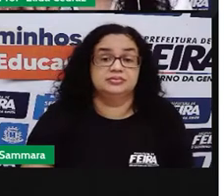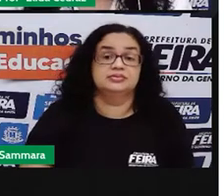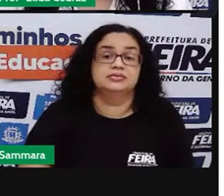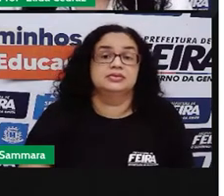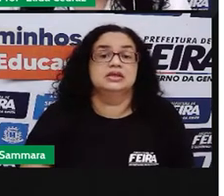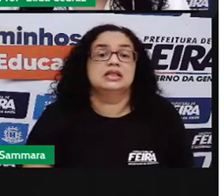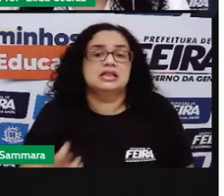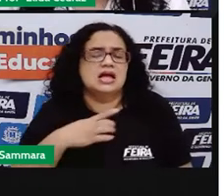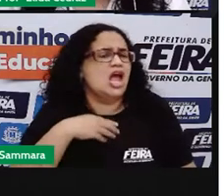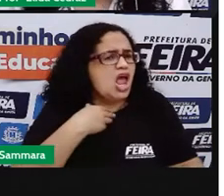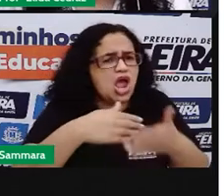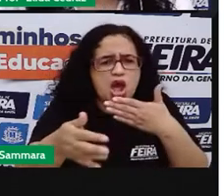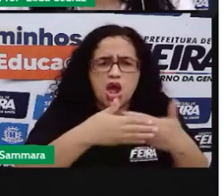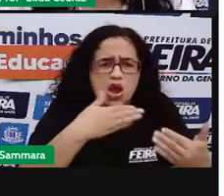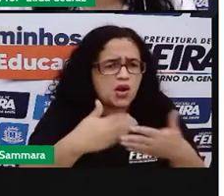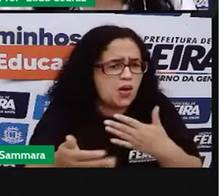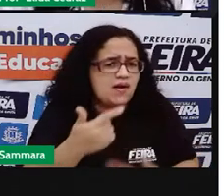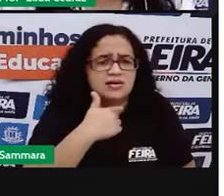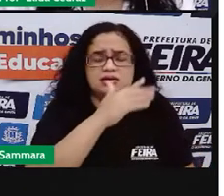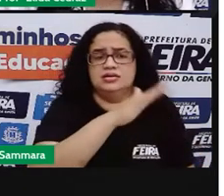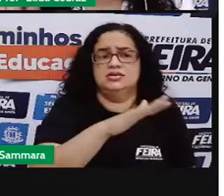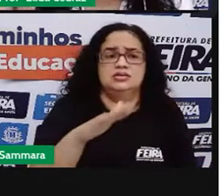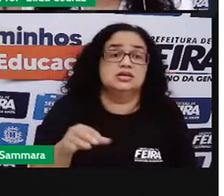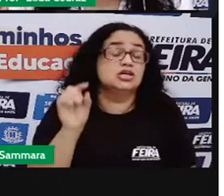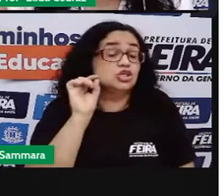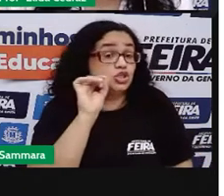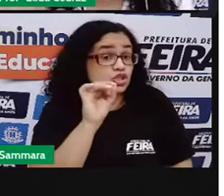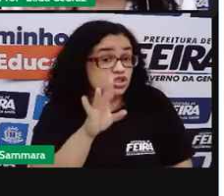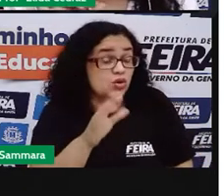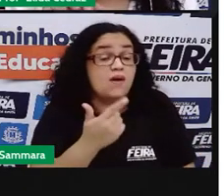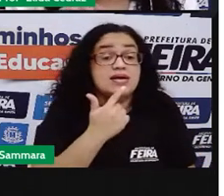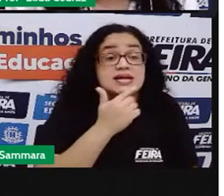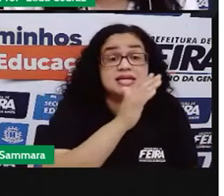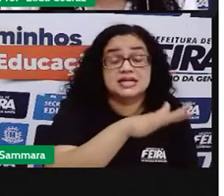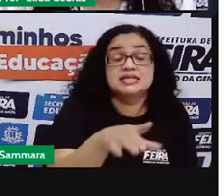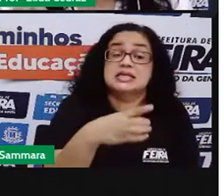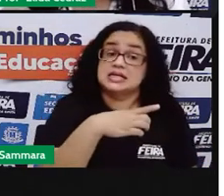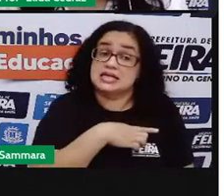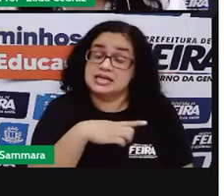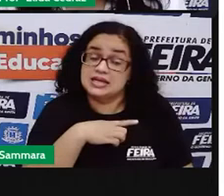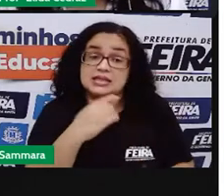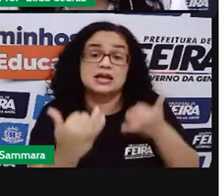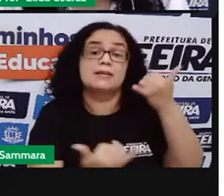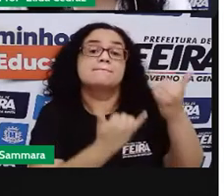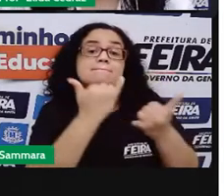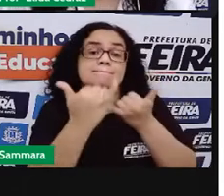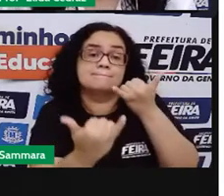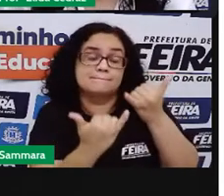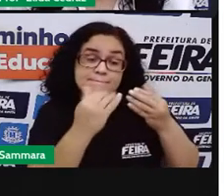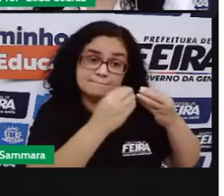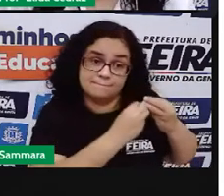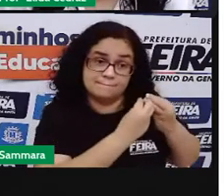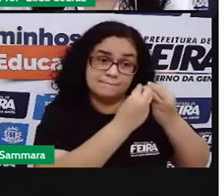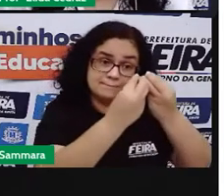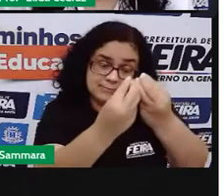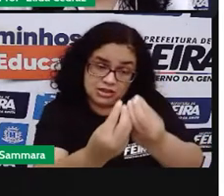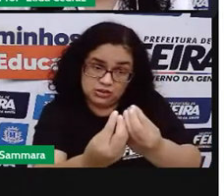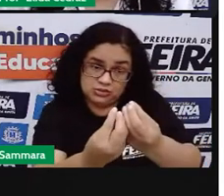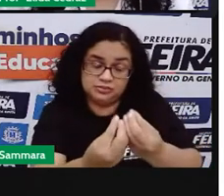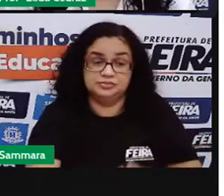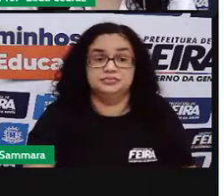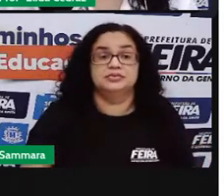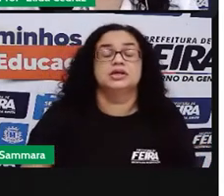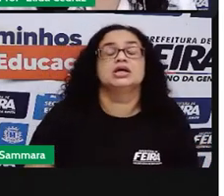É qualquer criança? Não. São crianças que tenham brinquedos para doar.